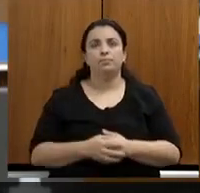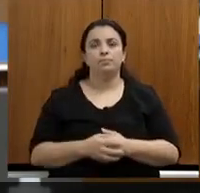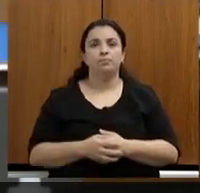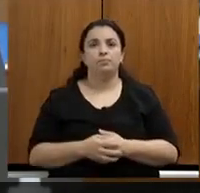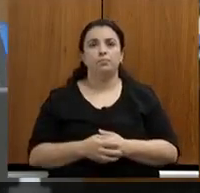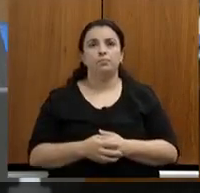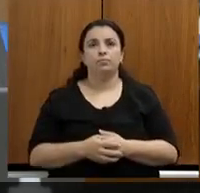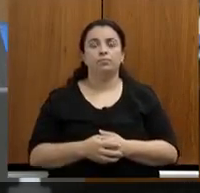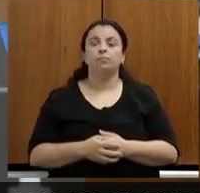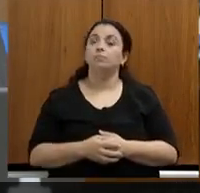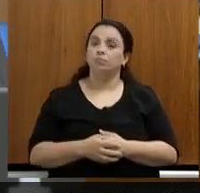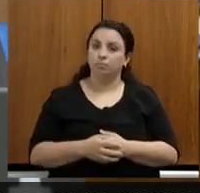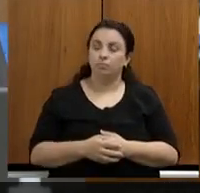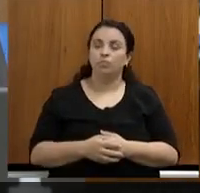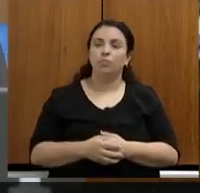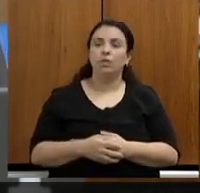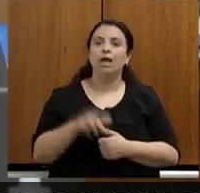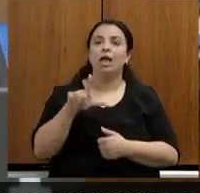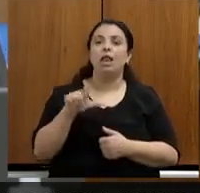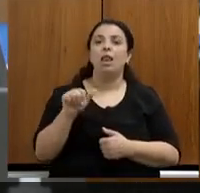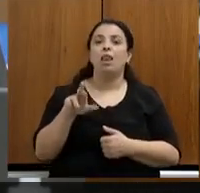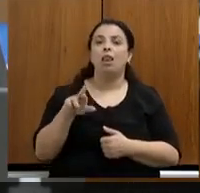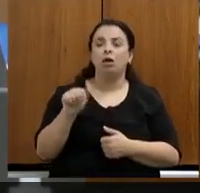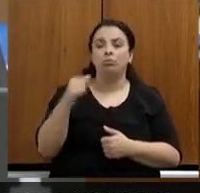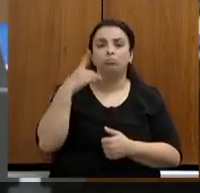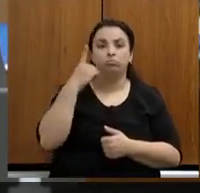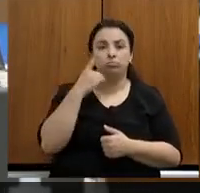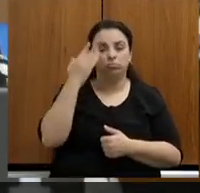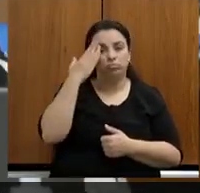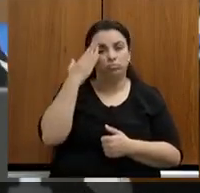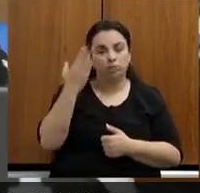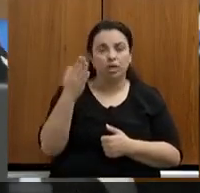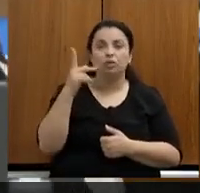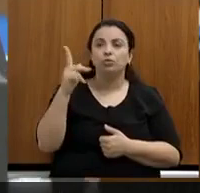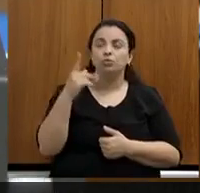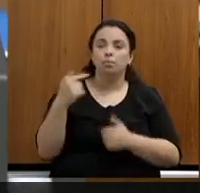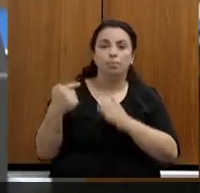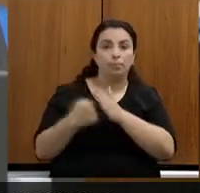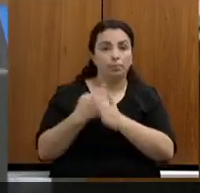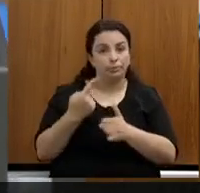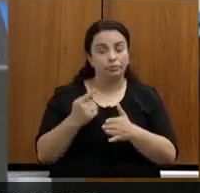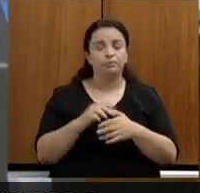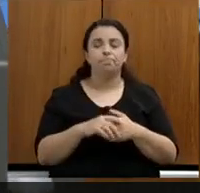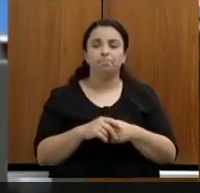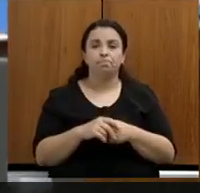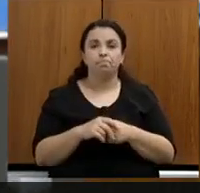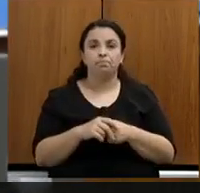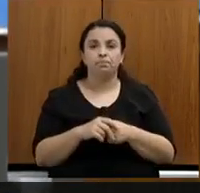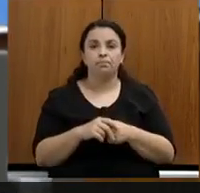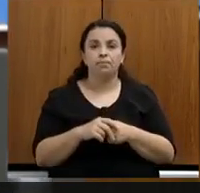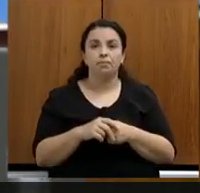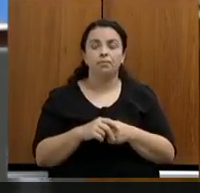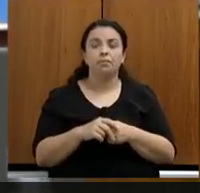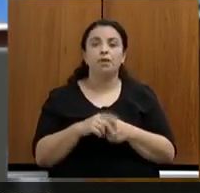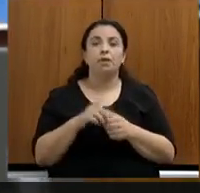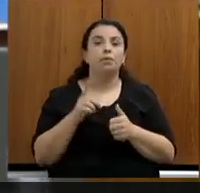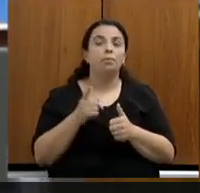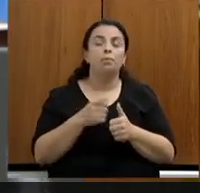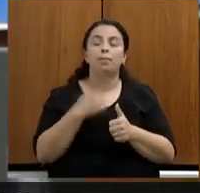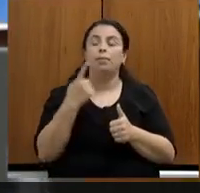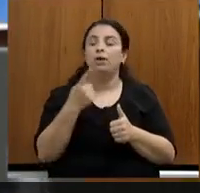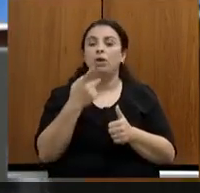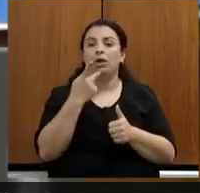Deputada Laura, muito obrigada pela sua colocação. Primeiro, referenciar,